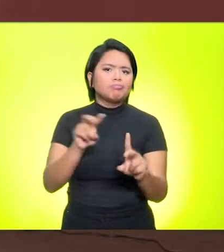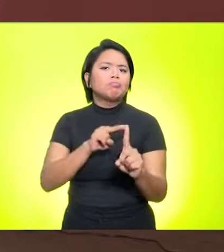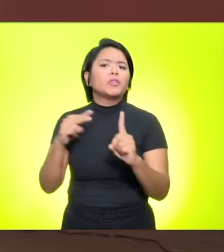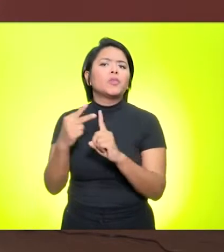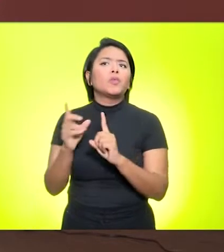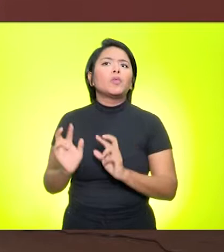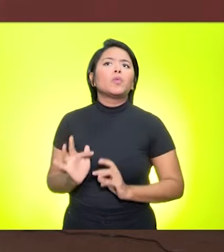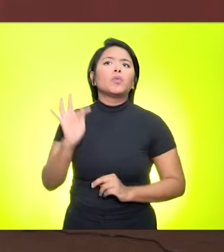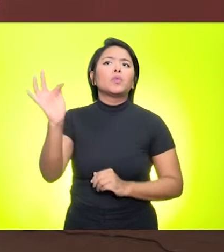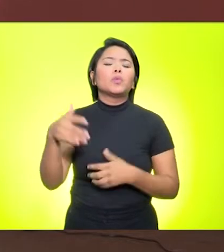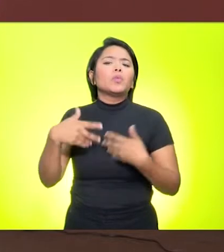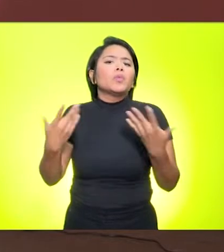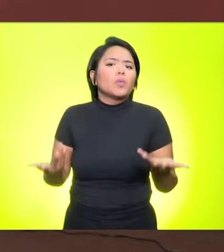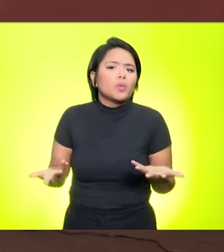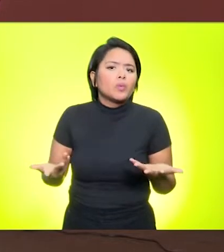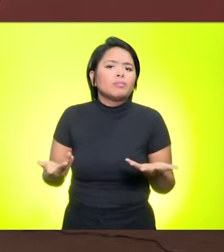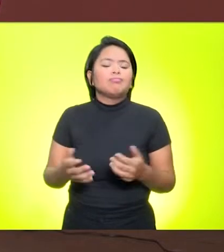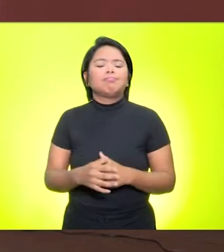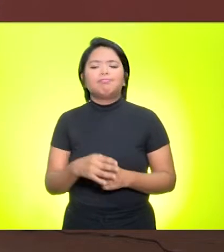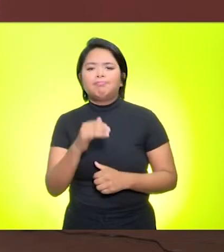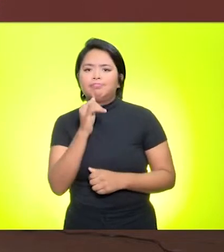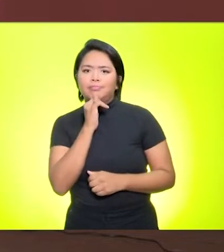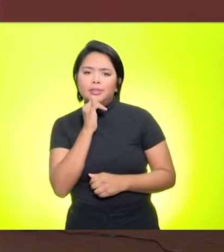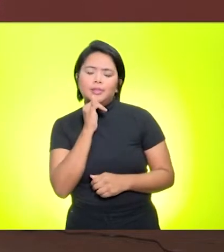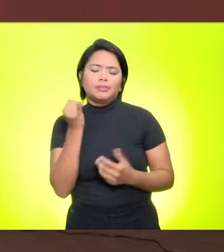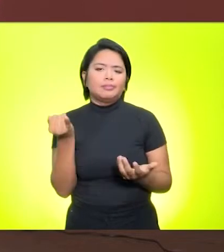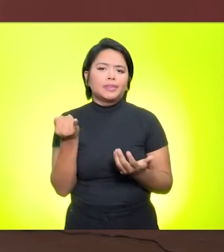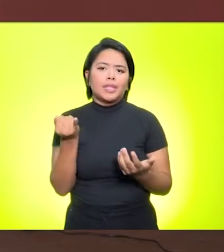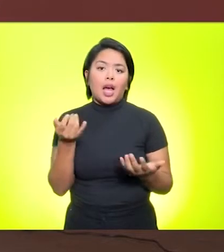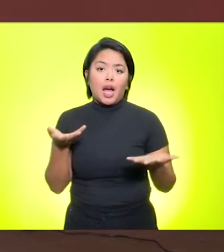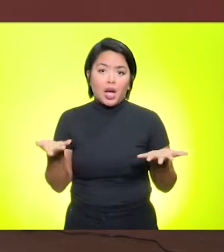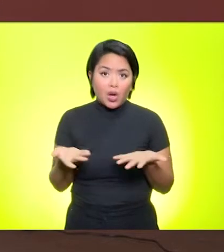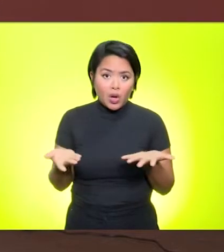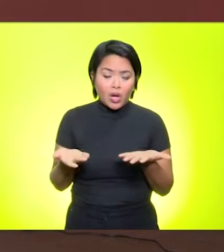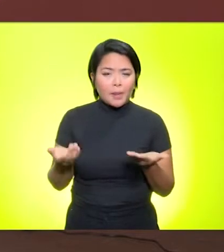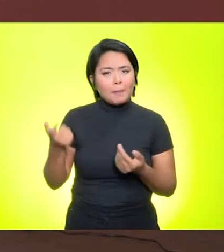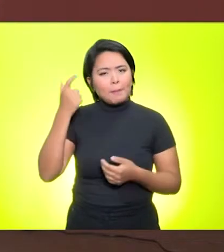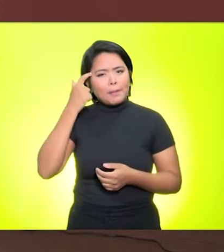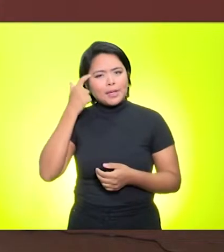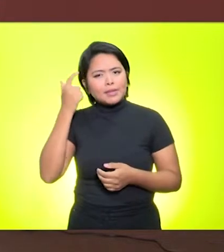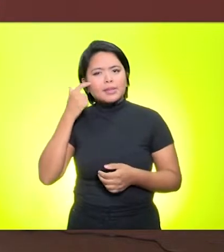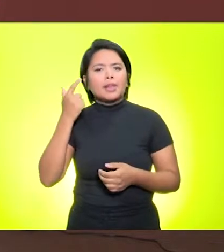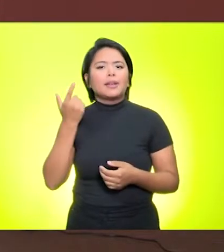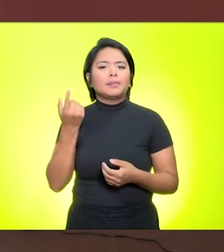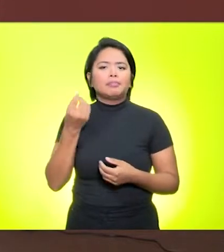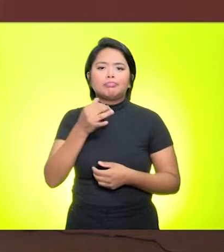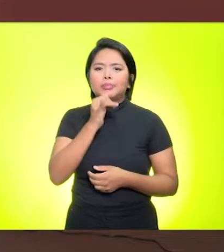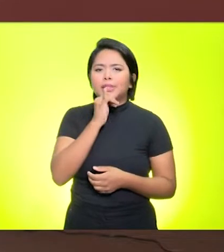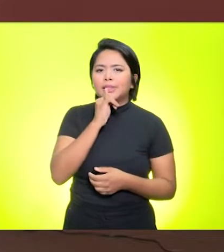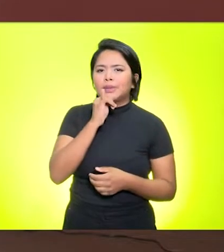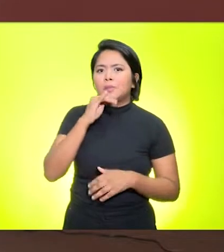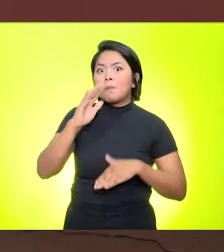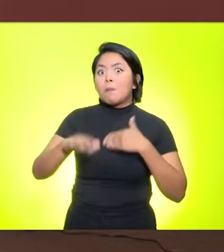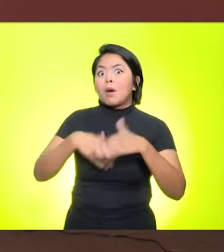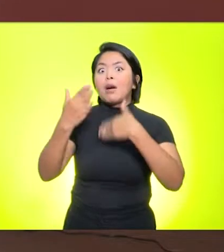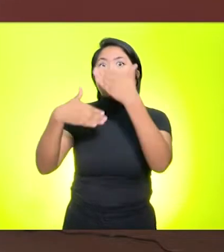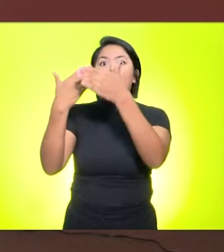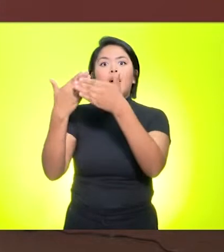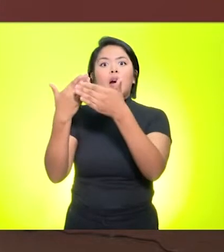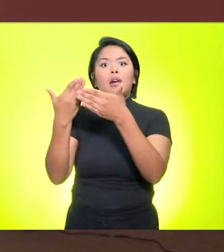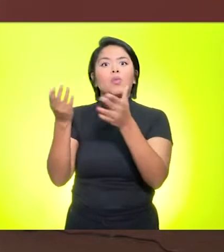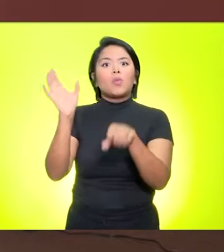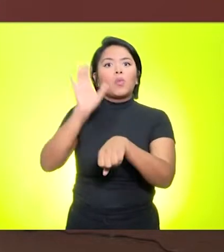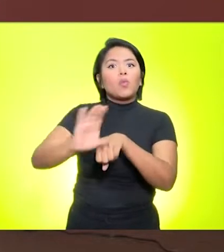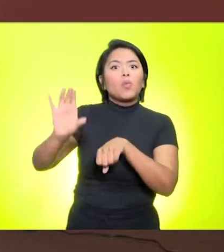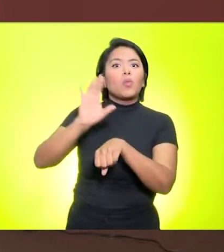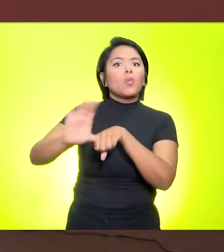futuro. Então, observaremos aqui, desse ponto em diante, cada vez mais o crescimento de cursos